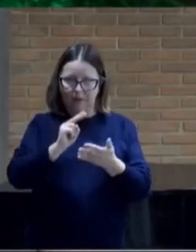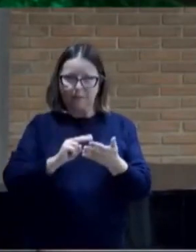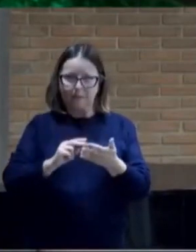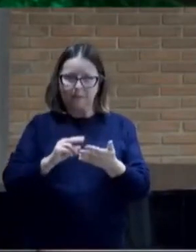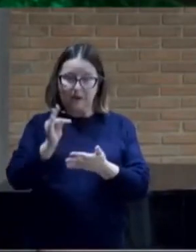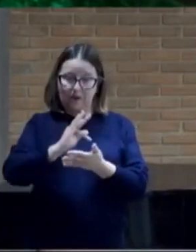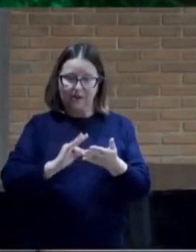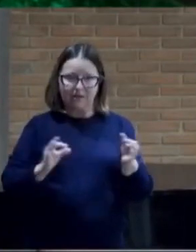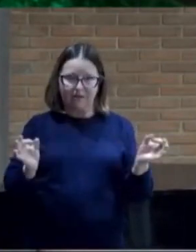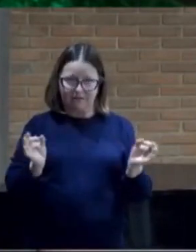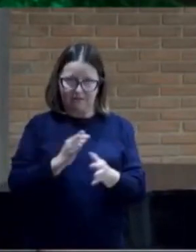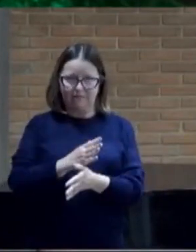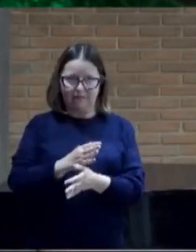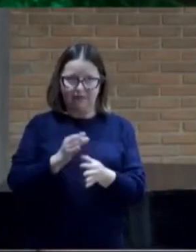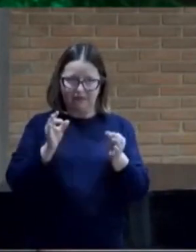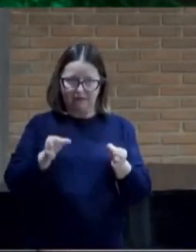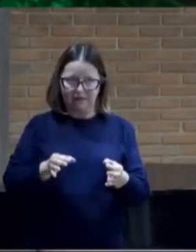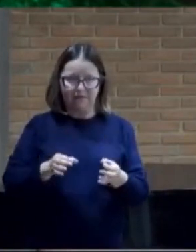texto